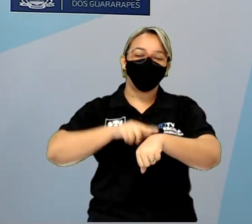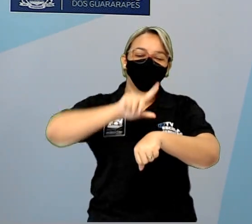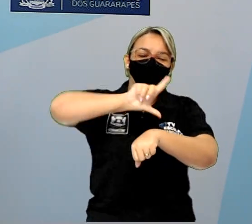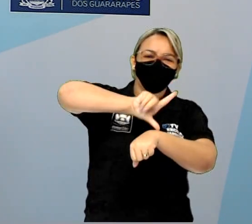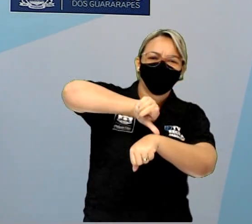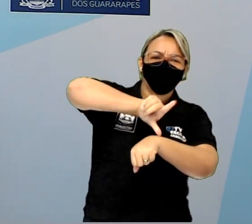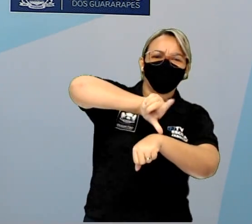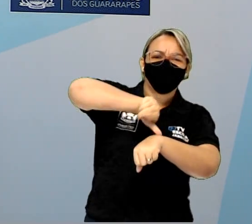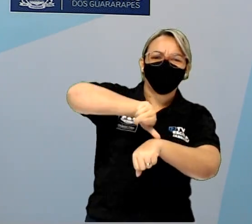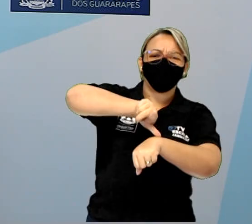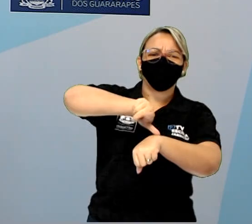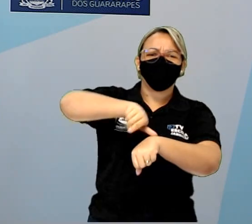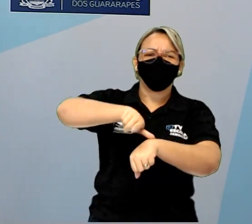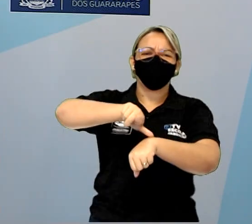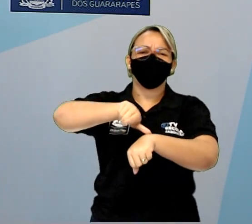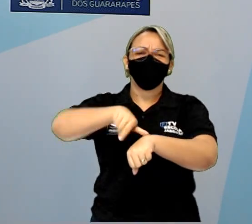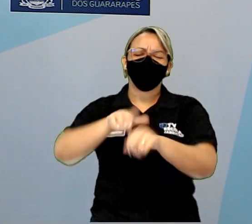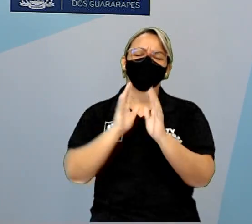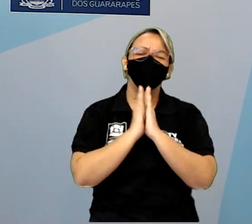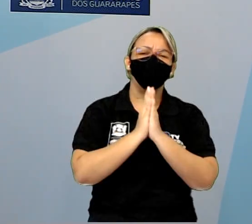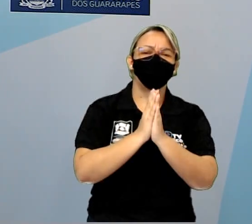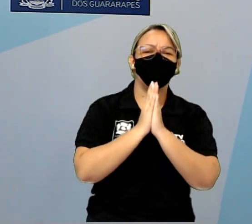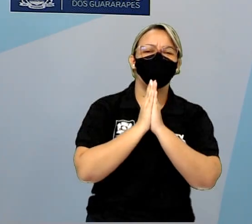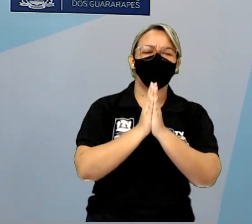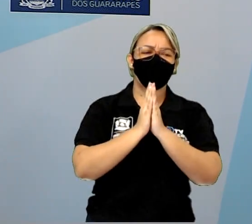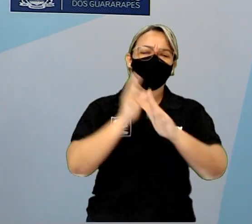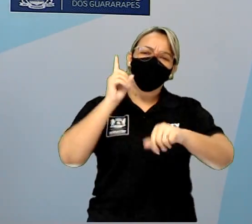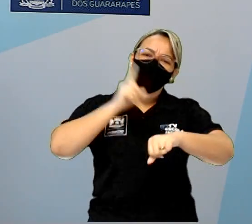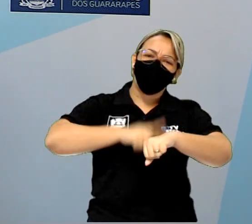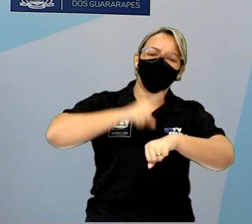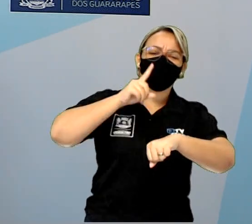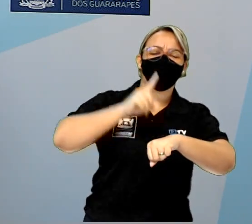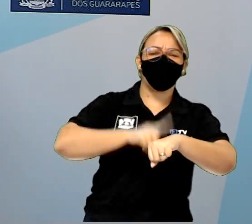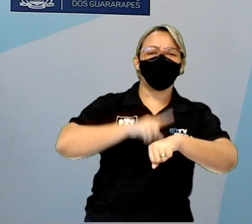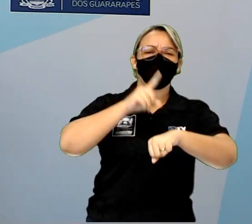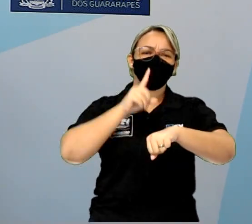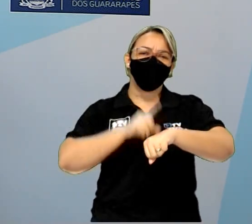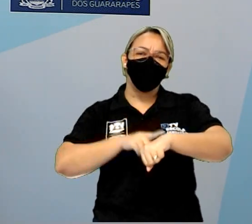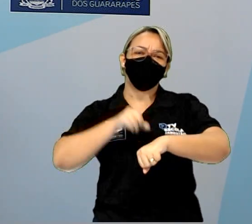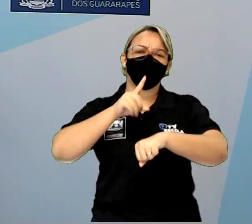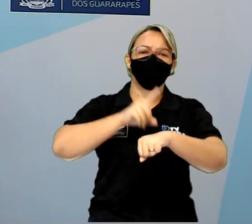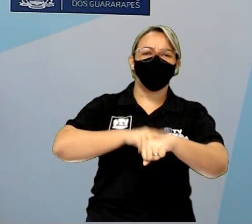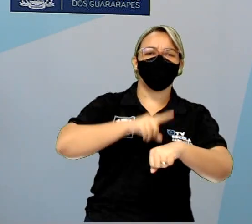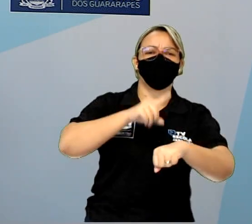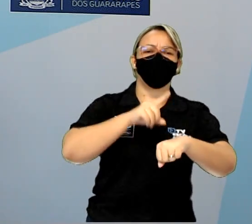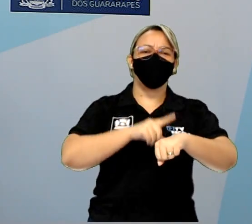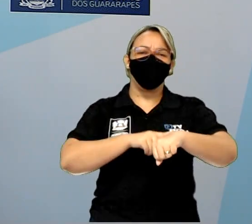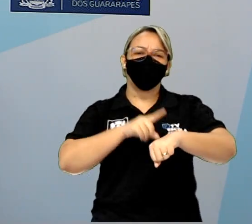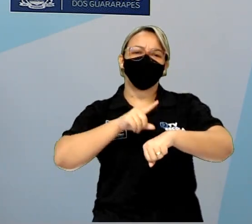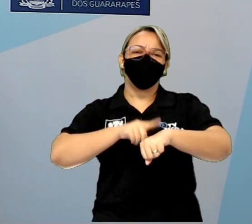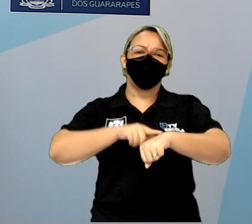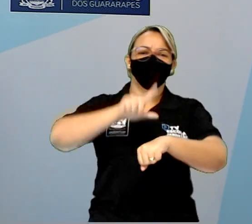tempo, vou te fazer um pedido. Tempo, tempo, tempo, tempo.